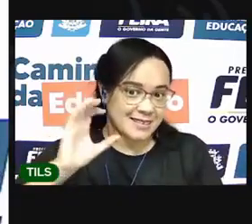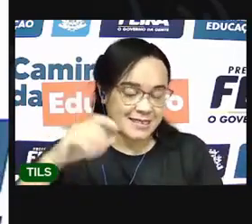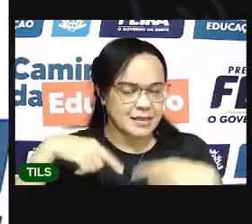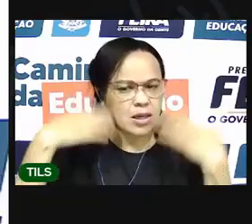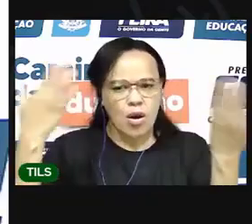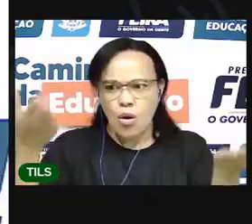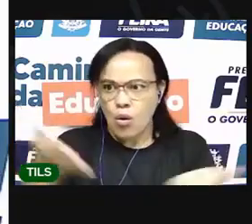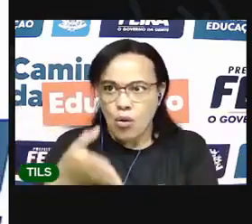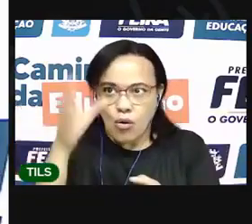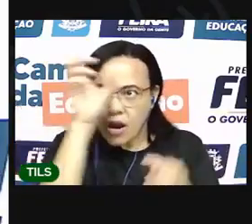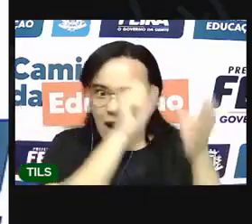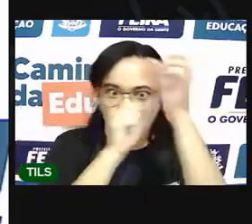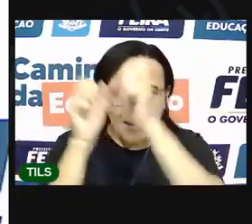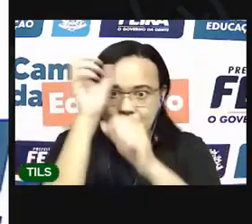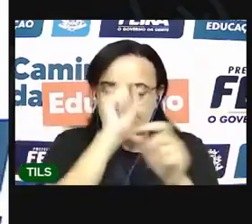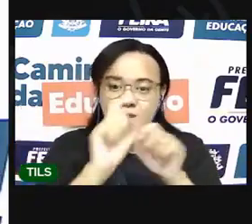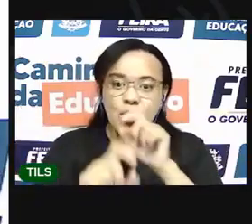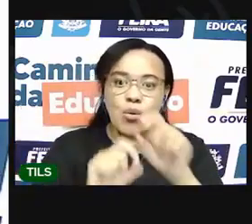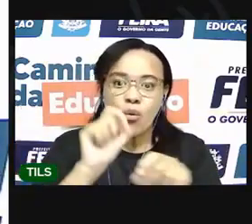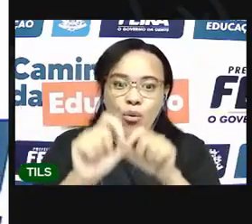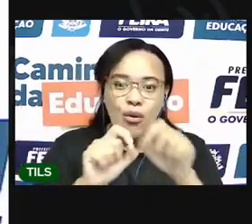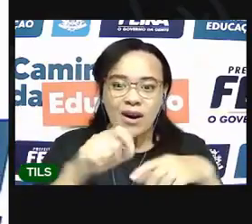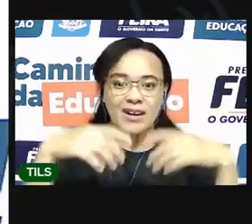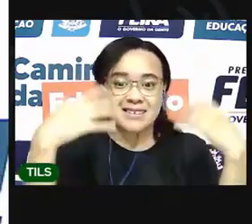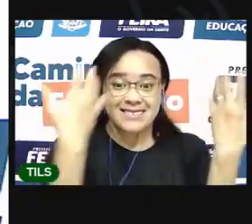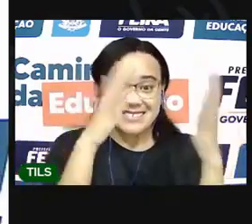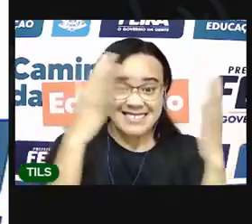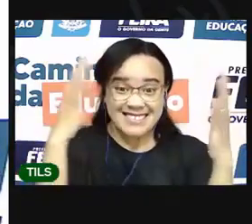peteca. Eba!